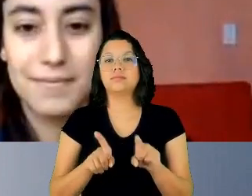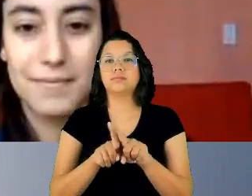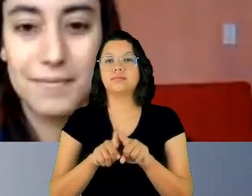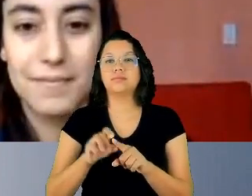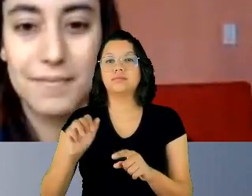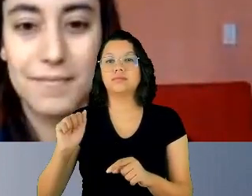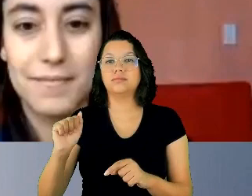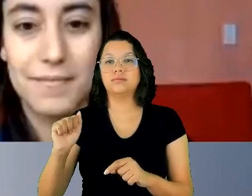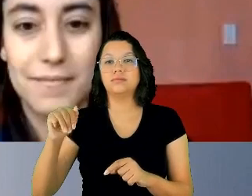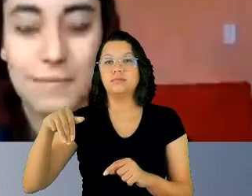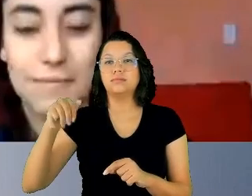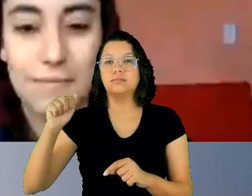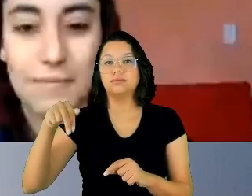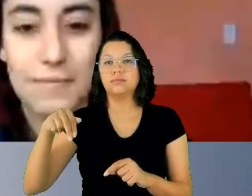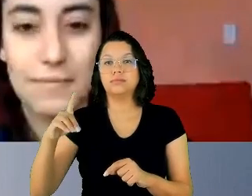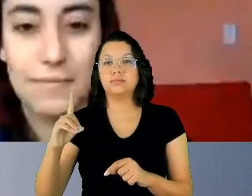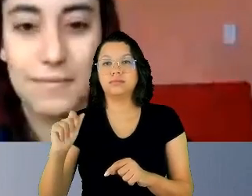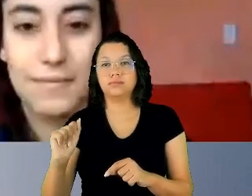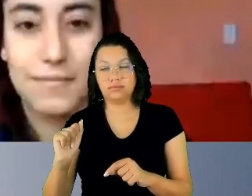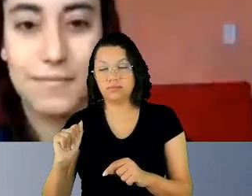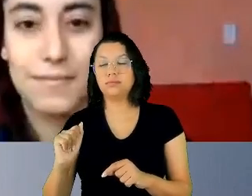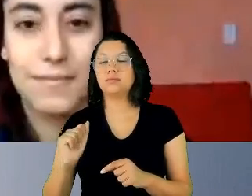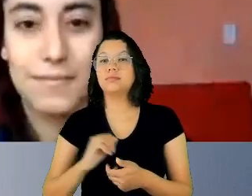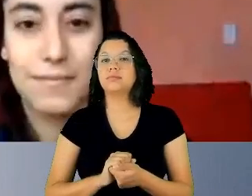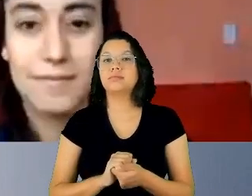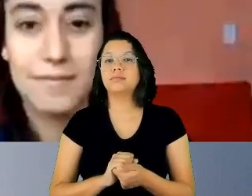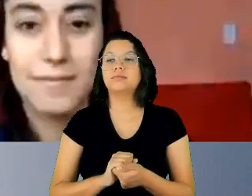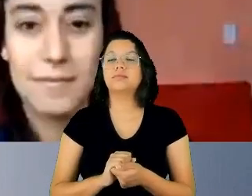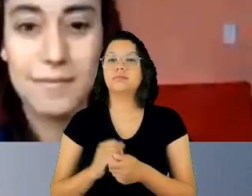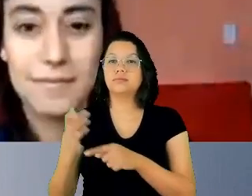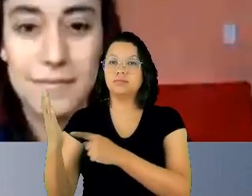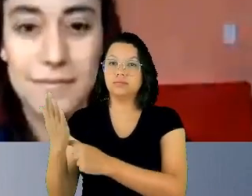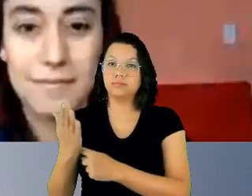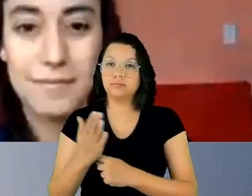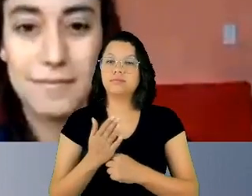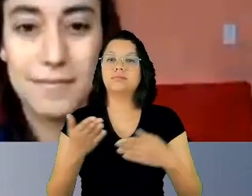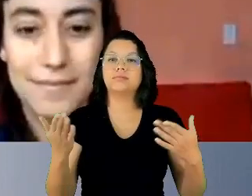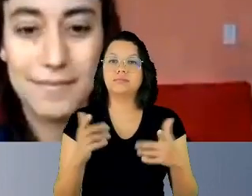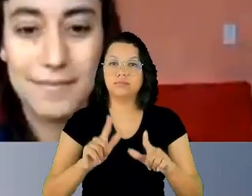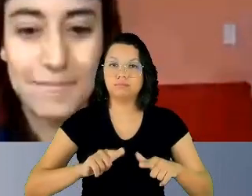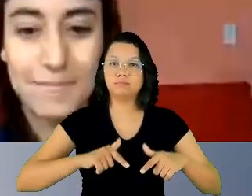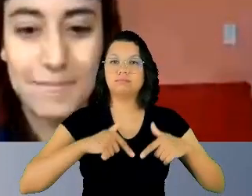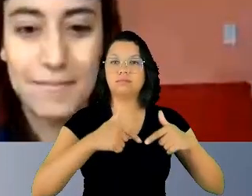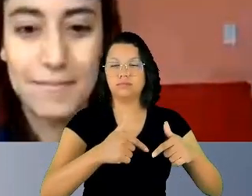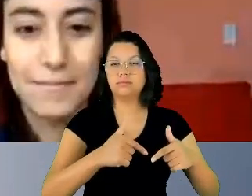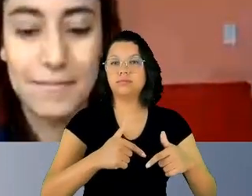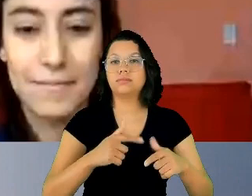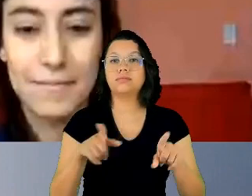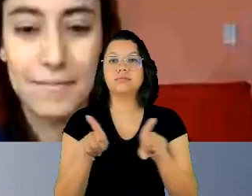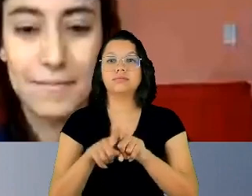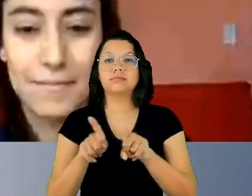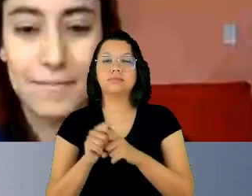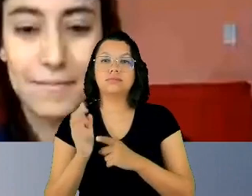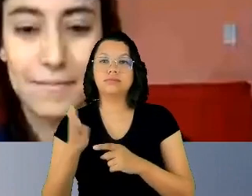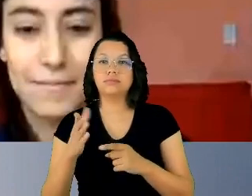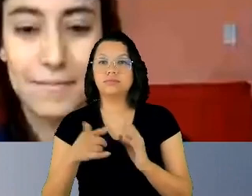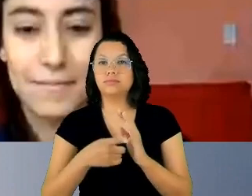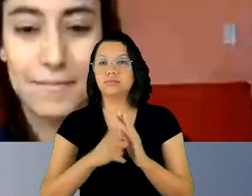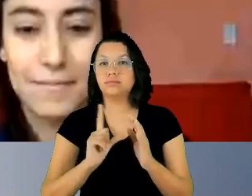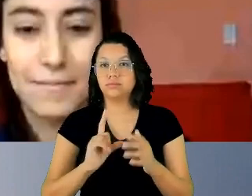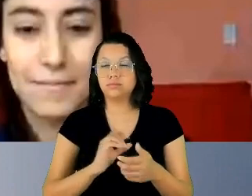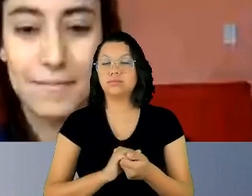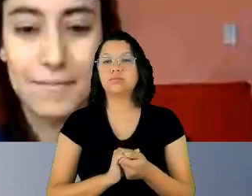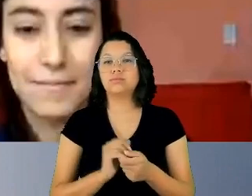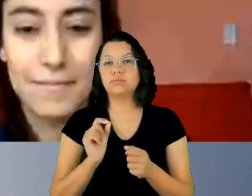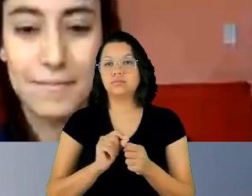que tem nos ladeado nessa luta já de algum tempo e que também já antes disso mesmo